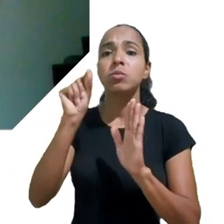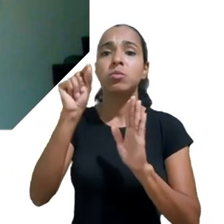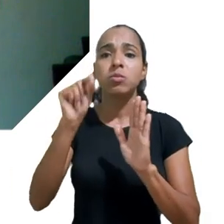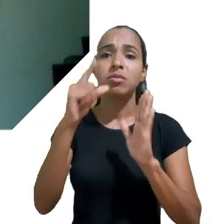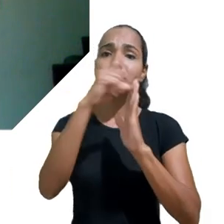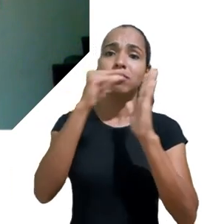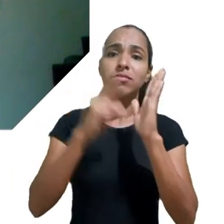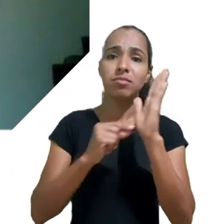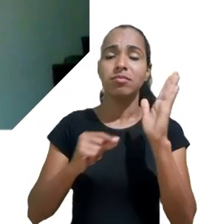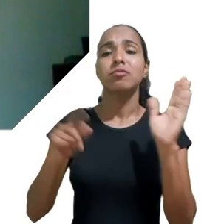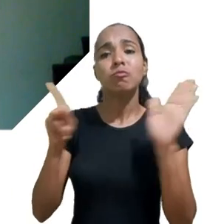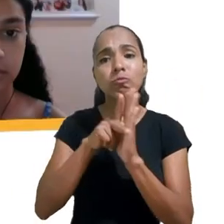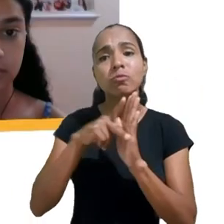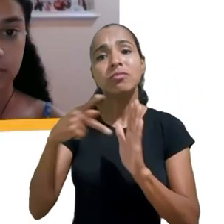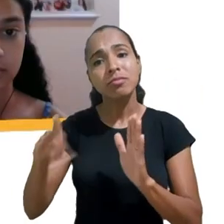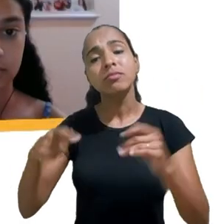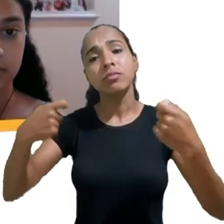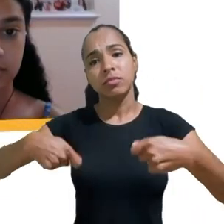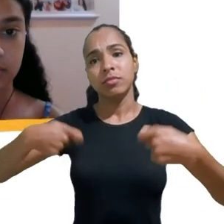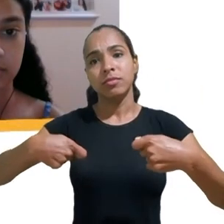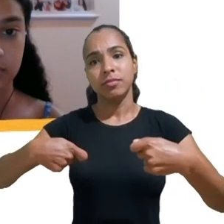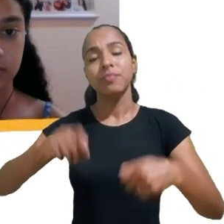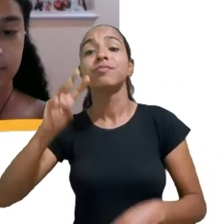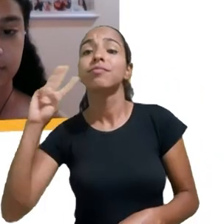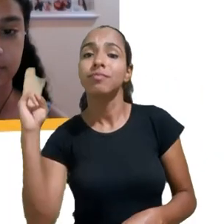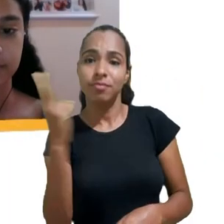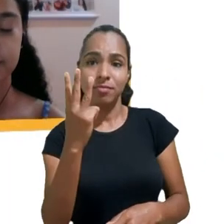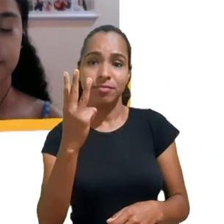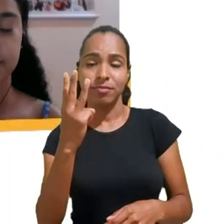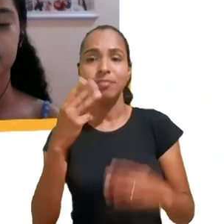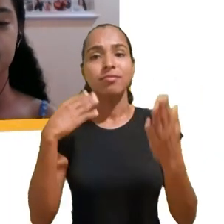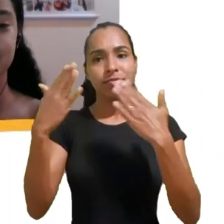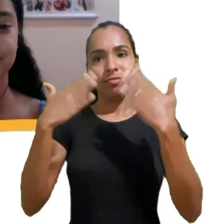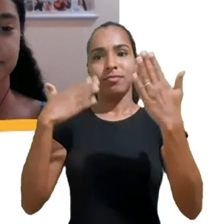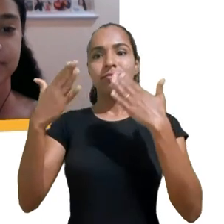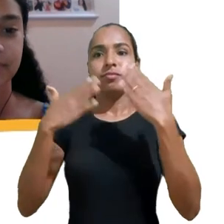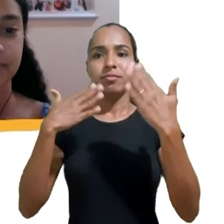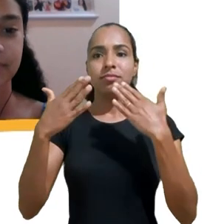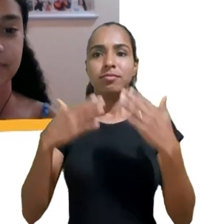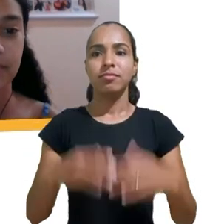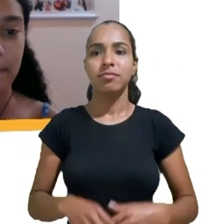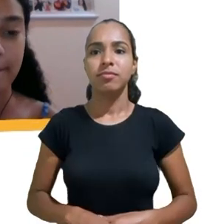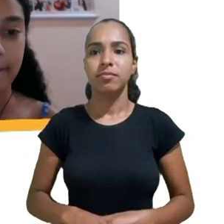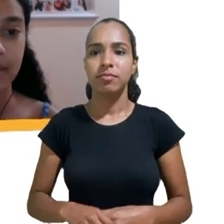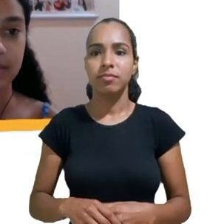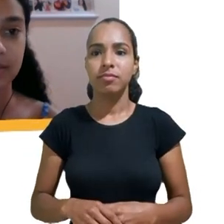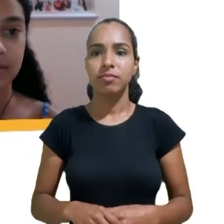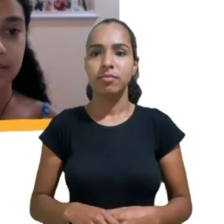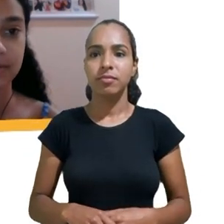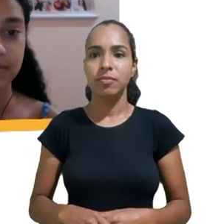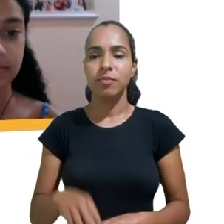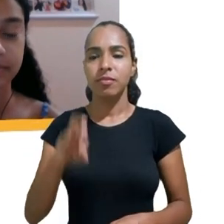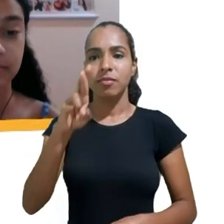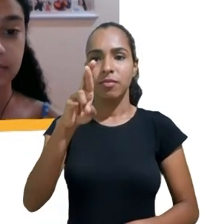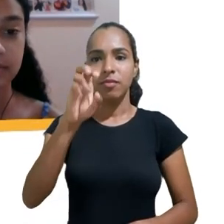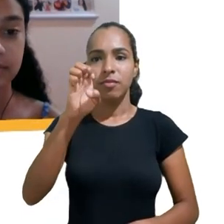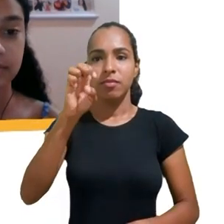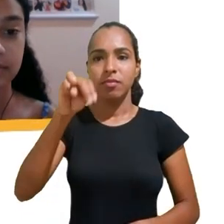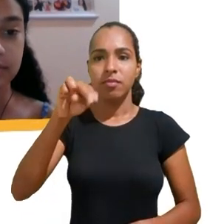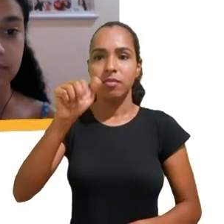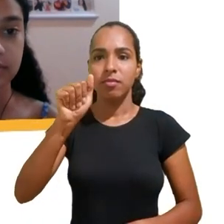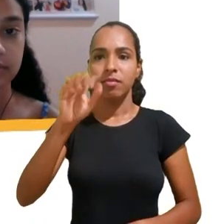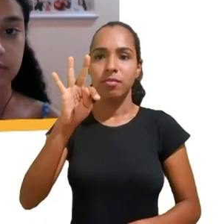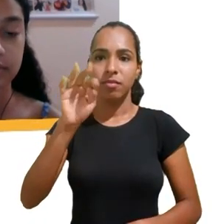com os nossos três convidados. Eu queria começar então com a Renata Tomaz. Tudo bom, Renata? A Renata é